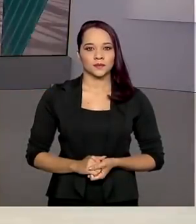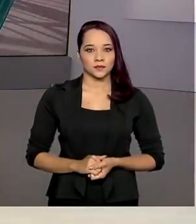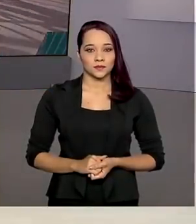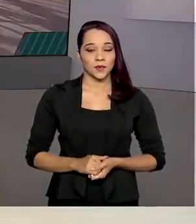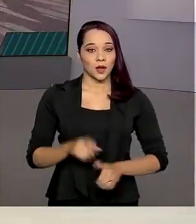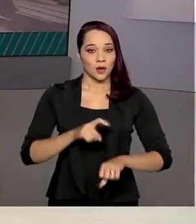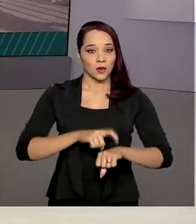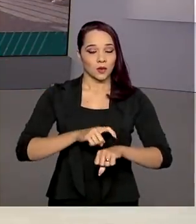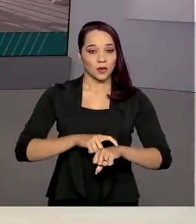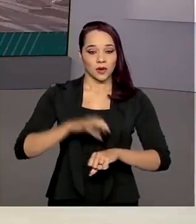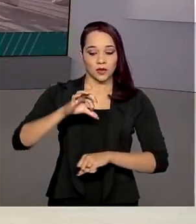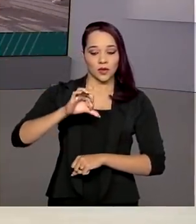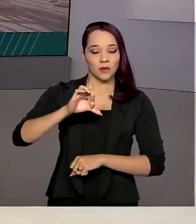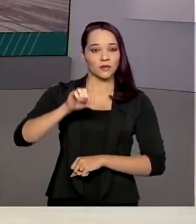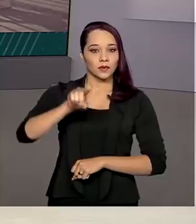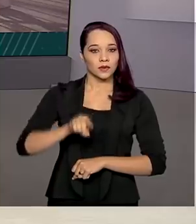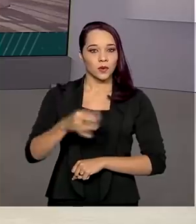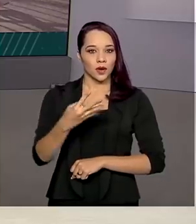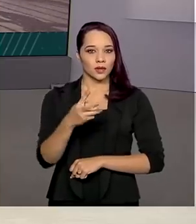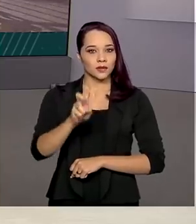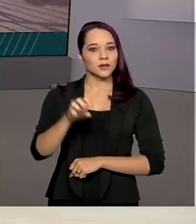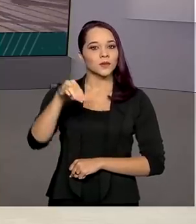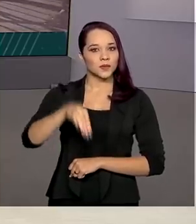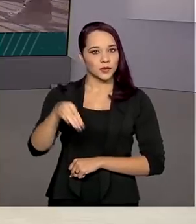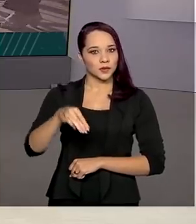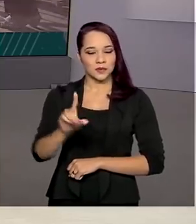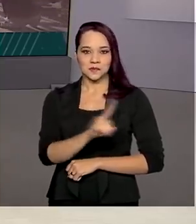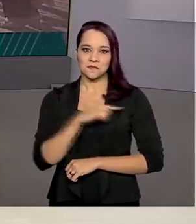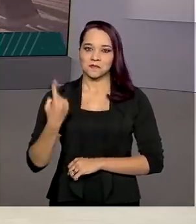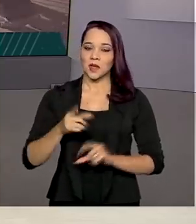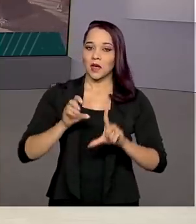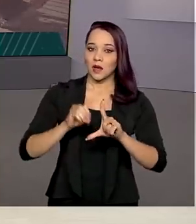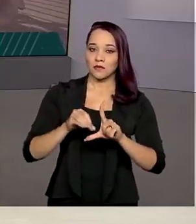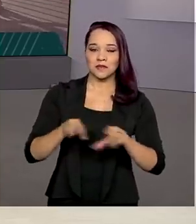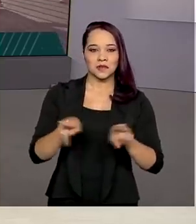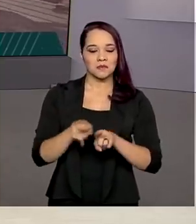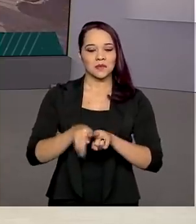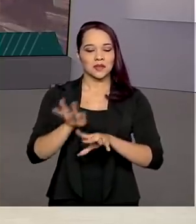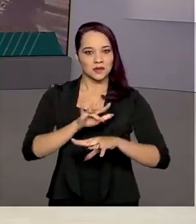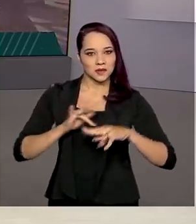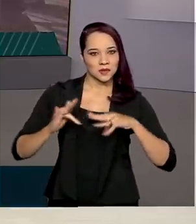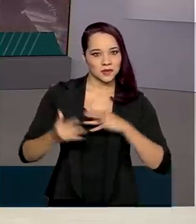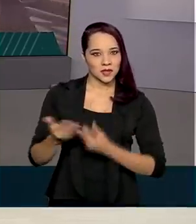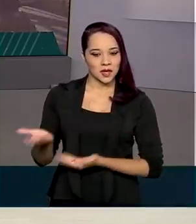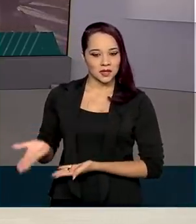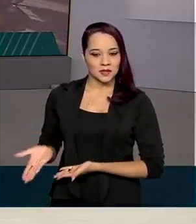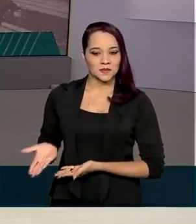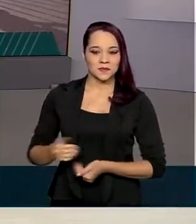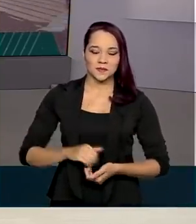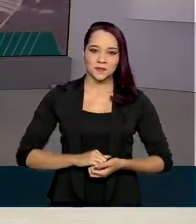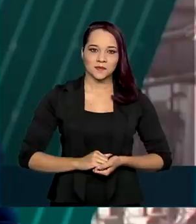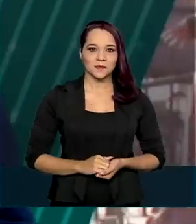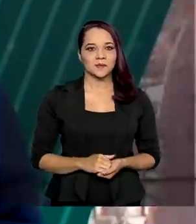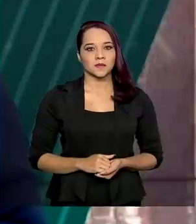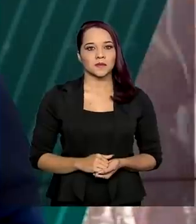São 9 horas e 45 minutos. Nós estamos ao vivo também pelas redes sociais.